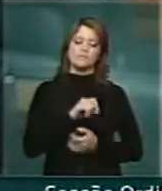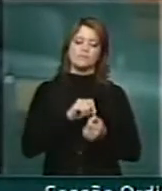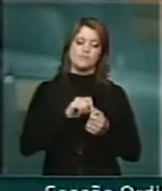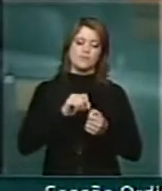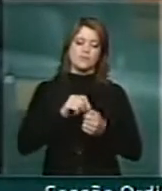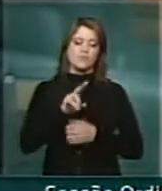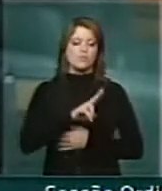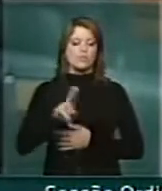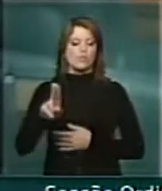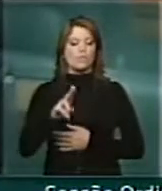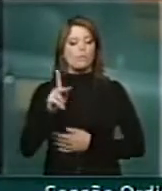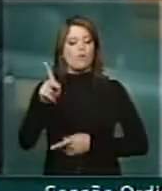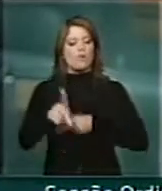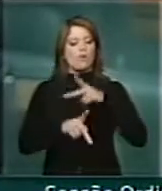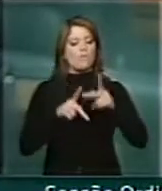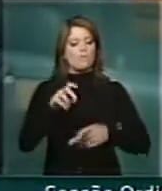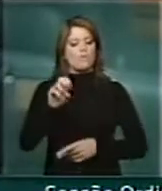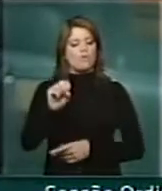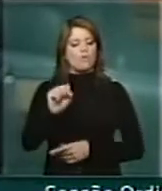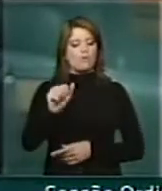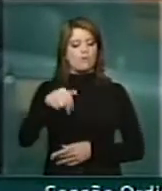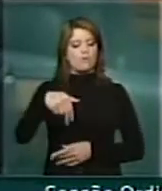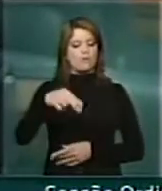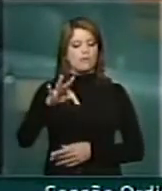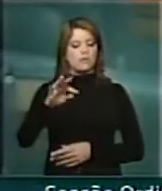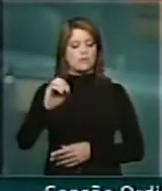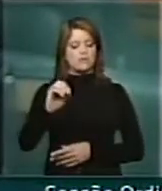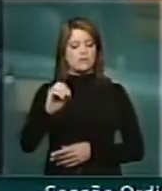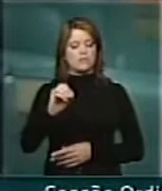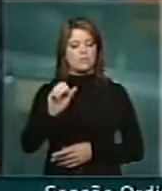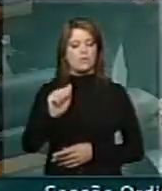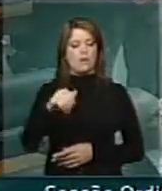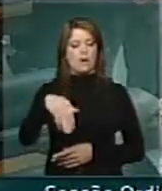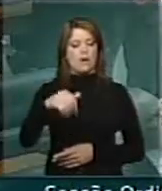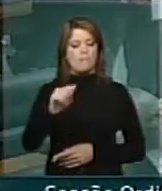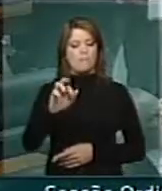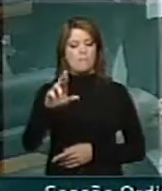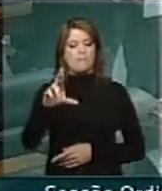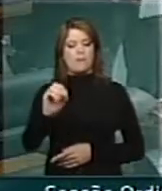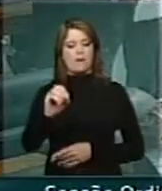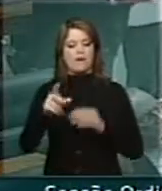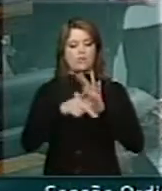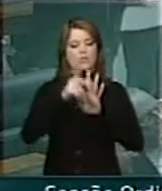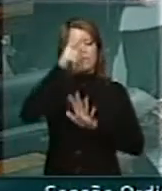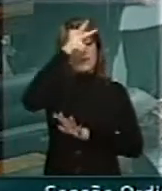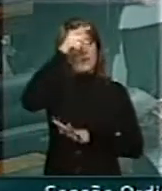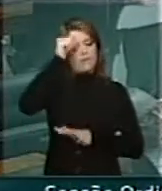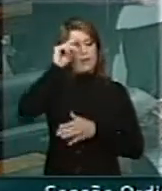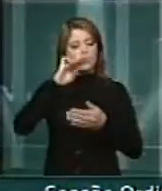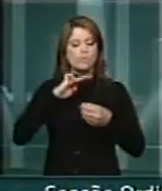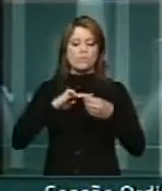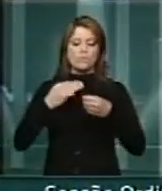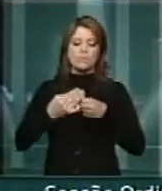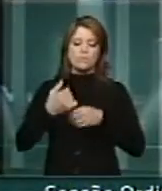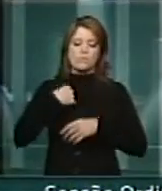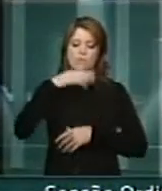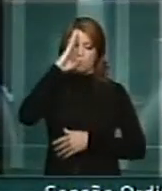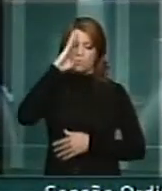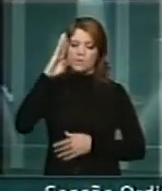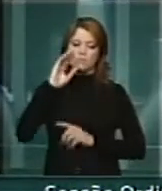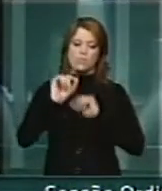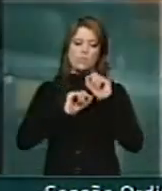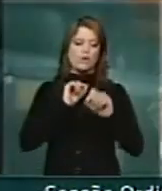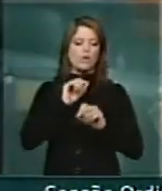do povo de Santa Mara da Purificação, dessas autoridades, do prefeito municipal, sobretudo em nome